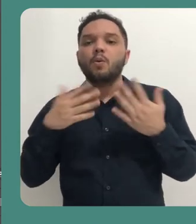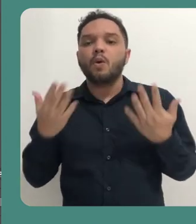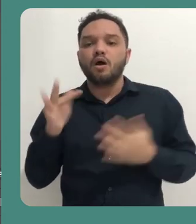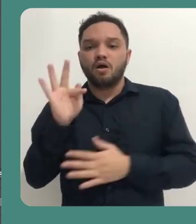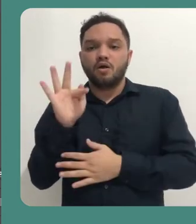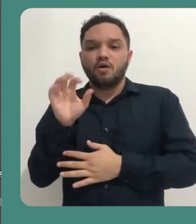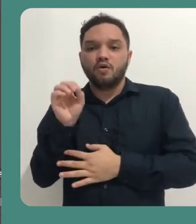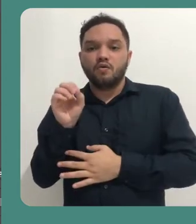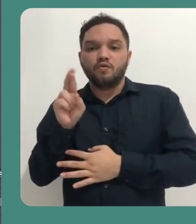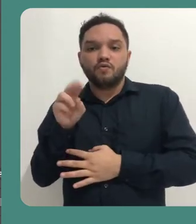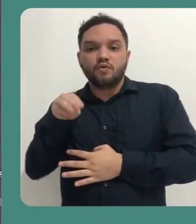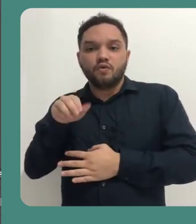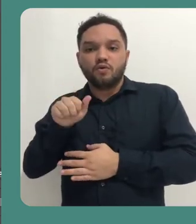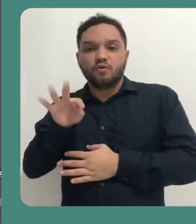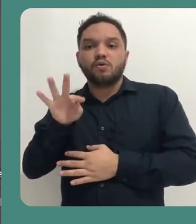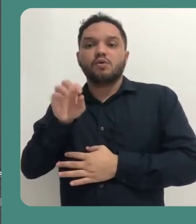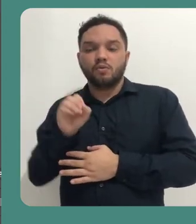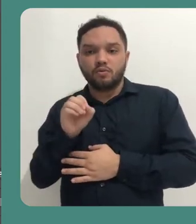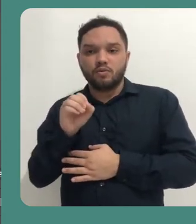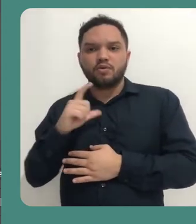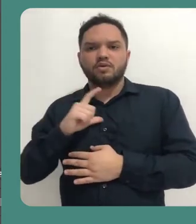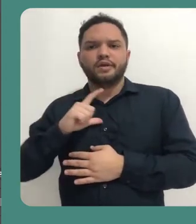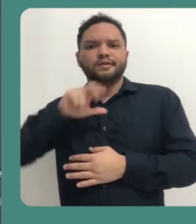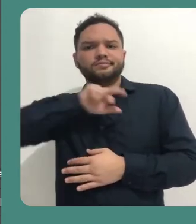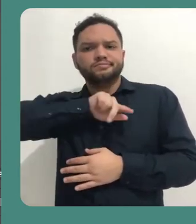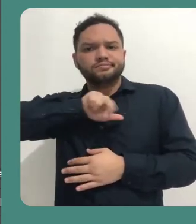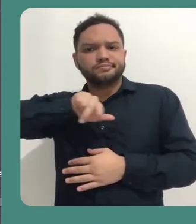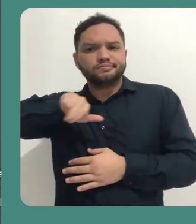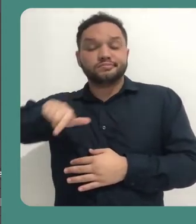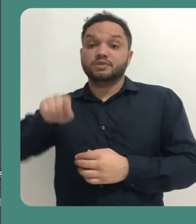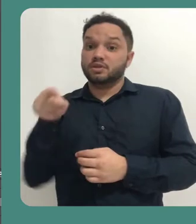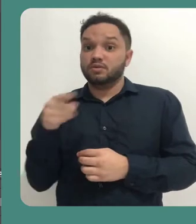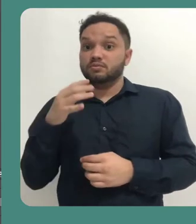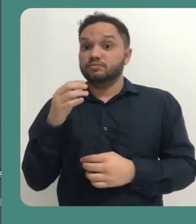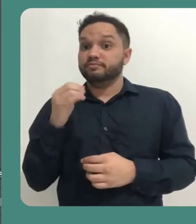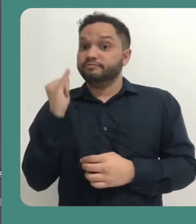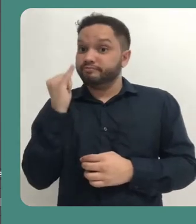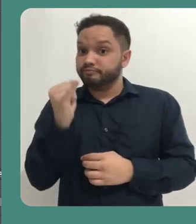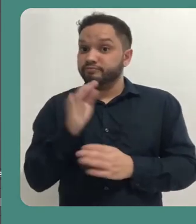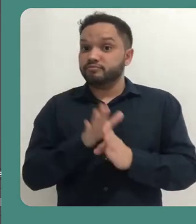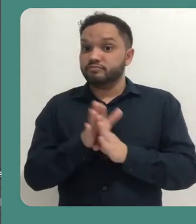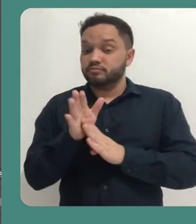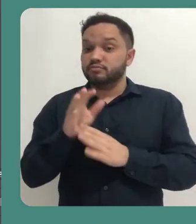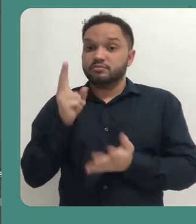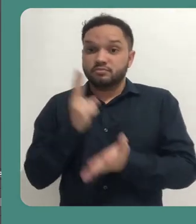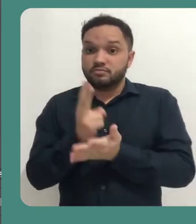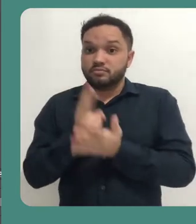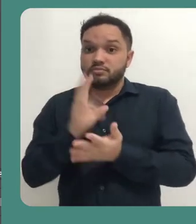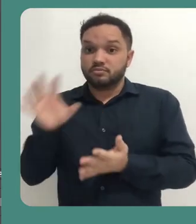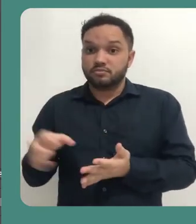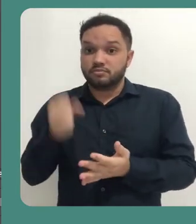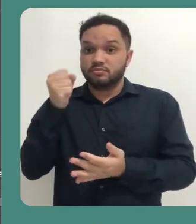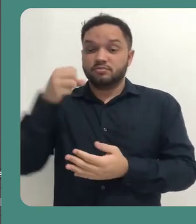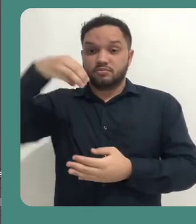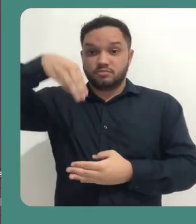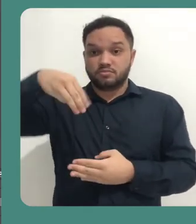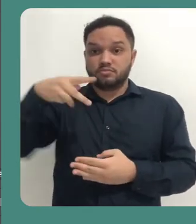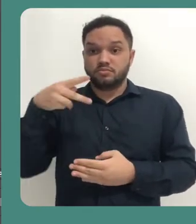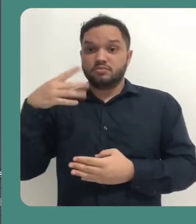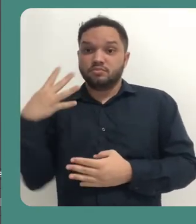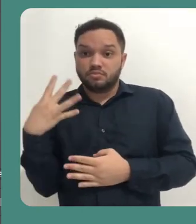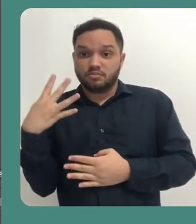que vai ser gerado. Então, aqui a gente tem diferentes mídias. É sugerido que a gente sempre salve os nossos vídeos em